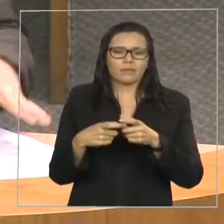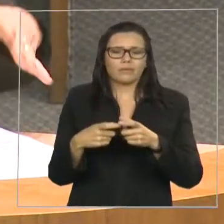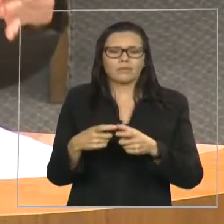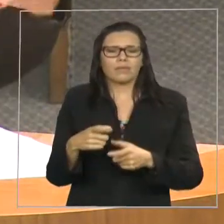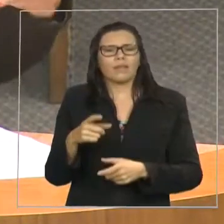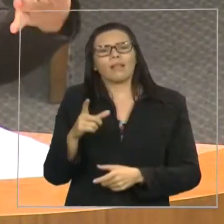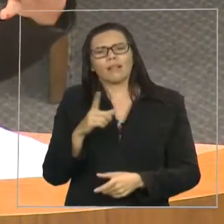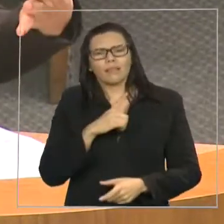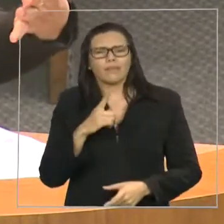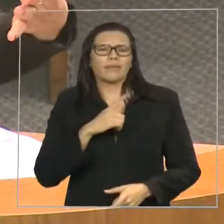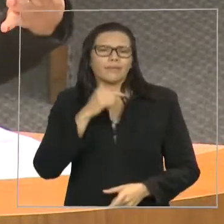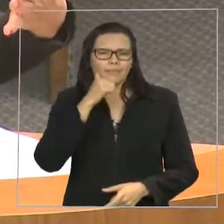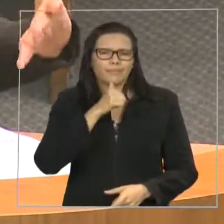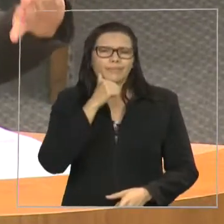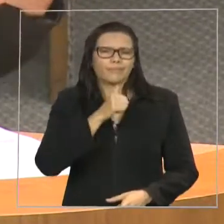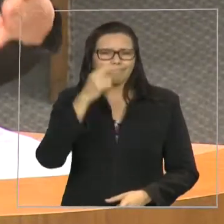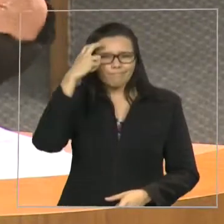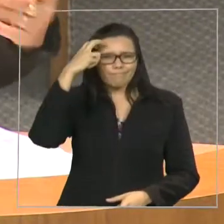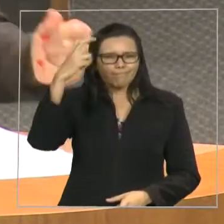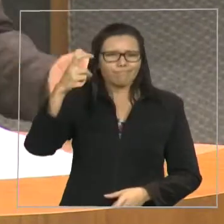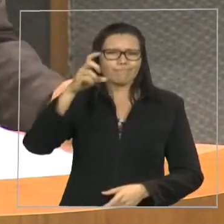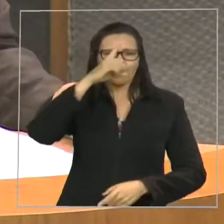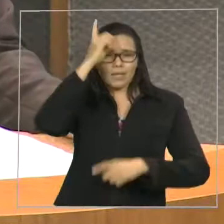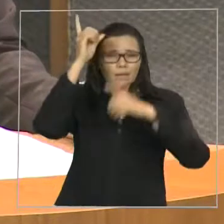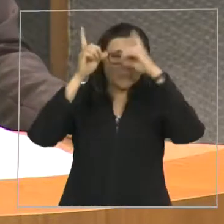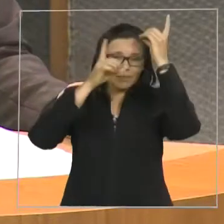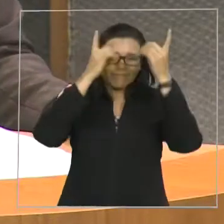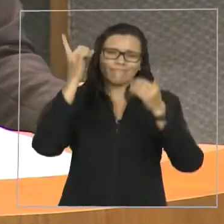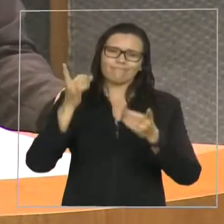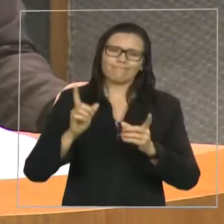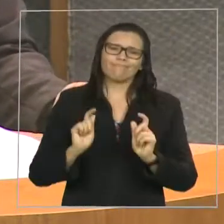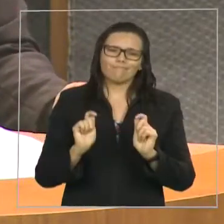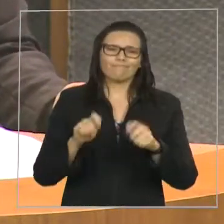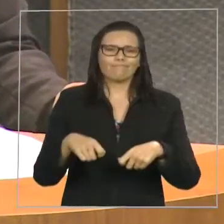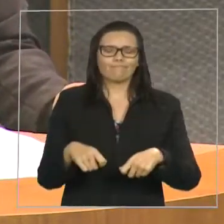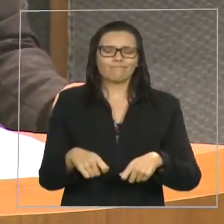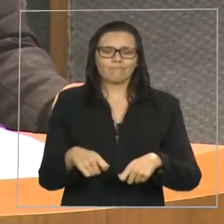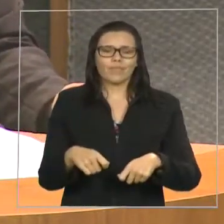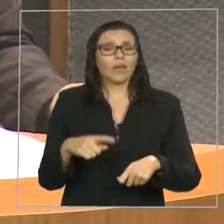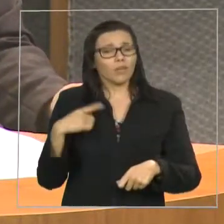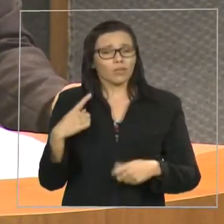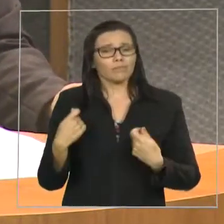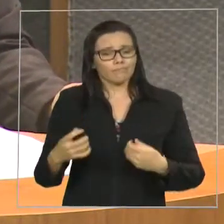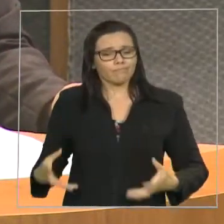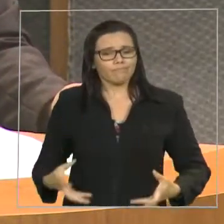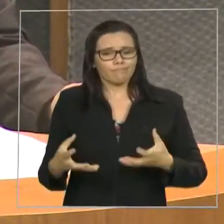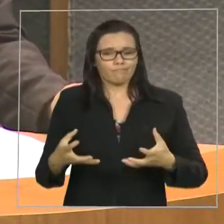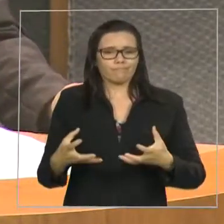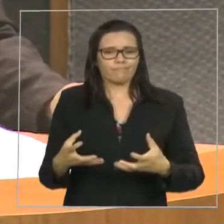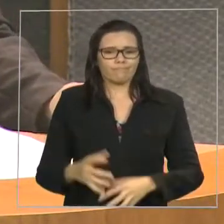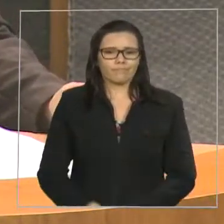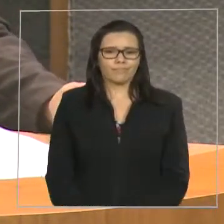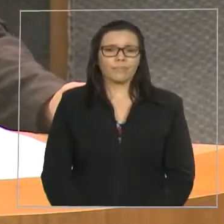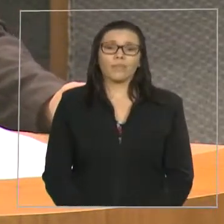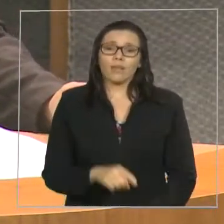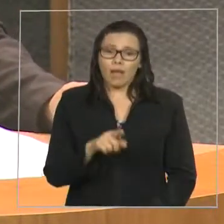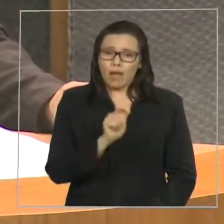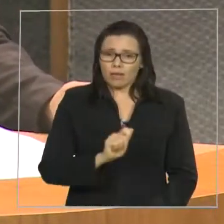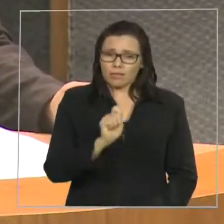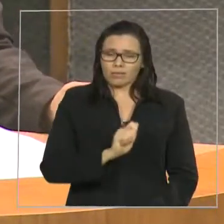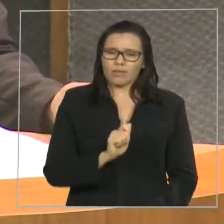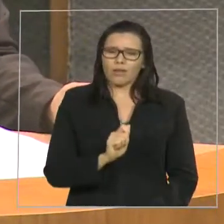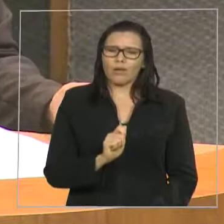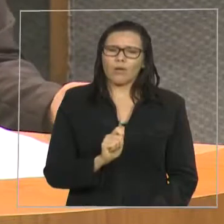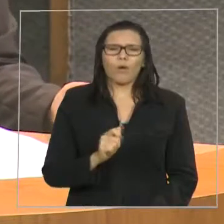Elas se reúnem, senhores e senhoras, deputados e deputadas, uma vez por semana,